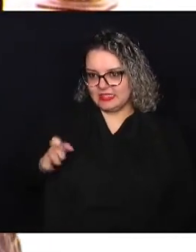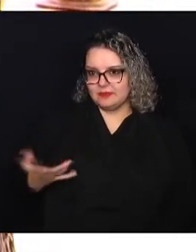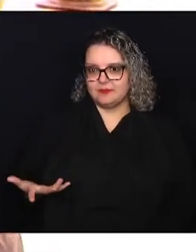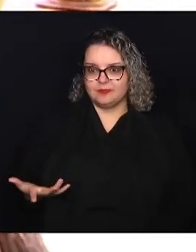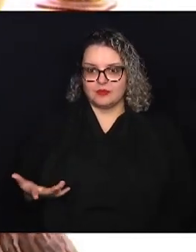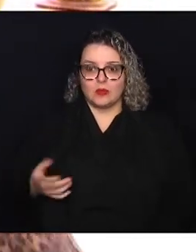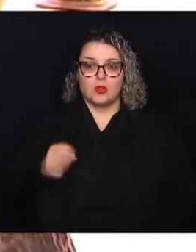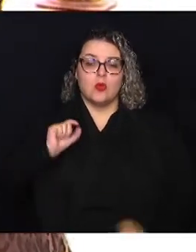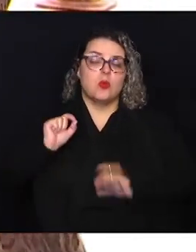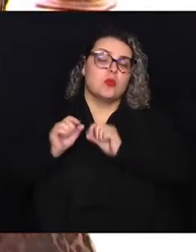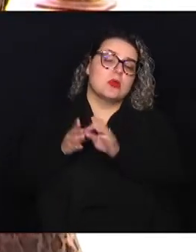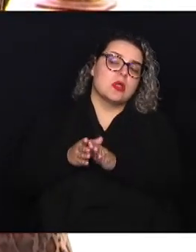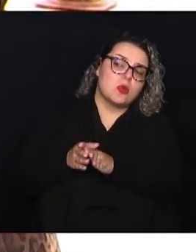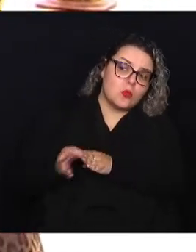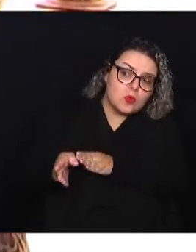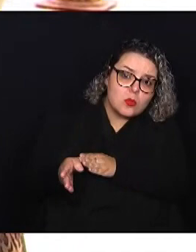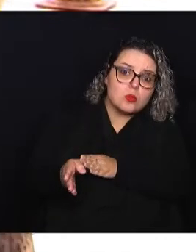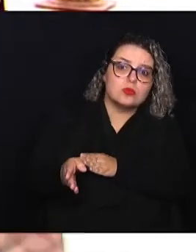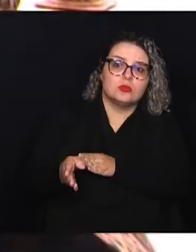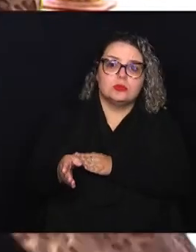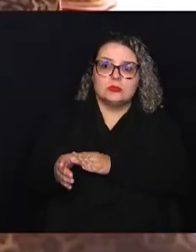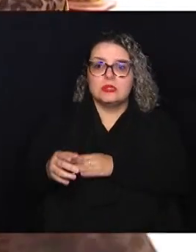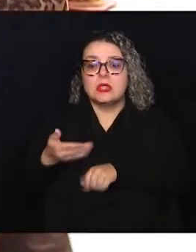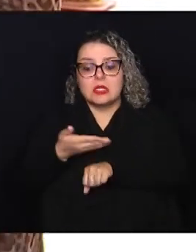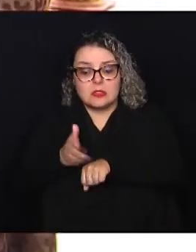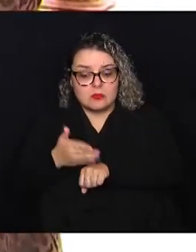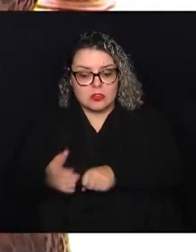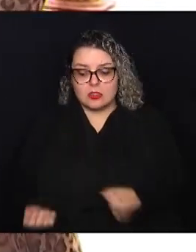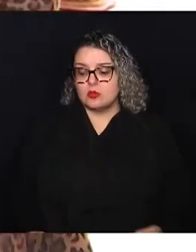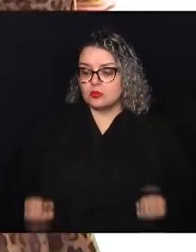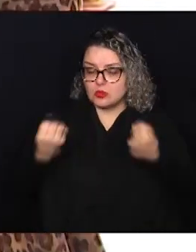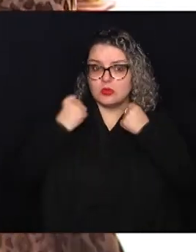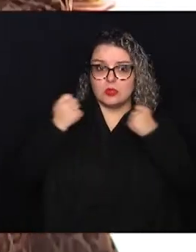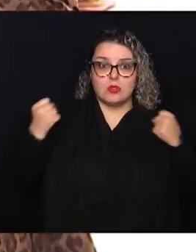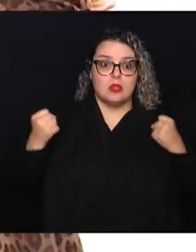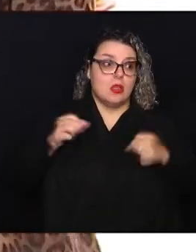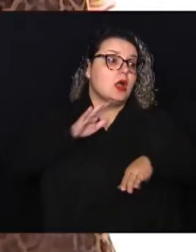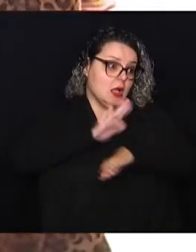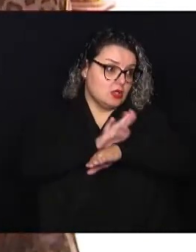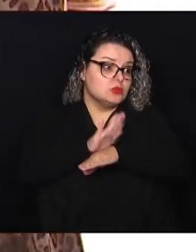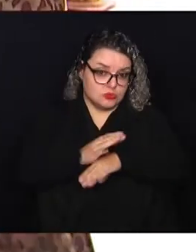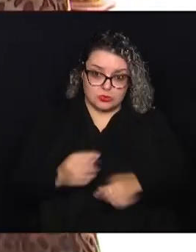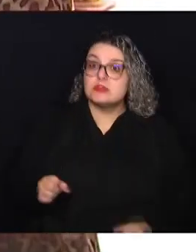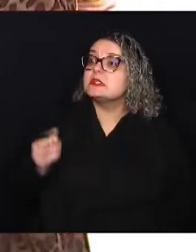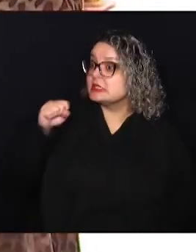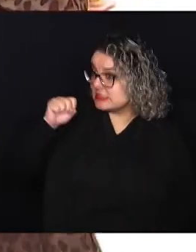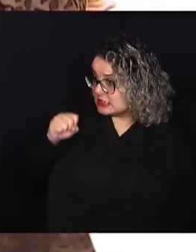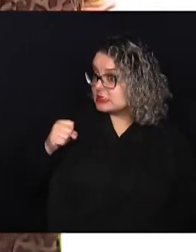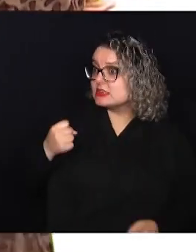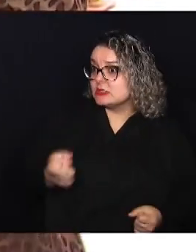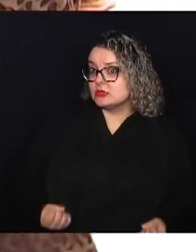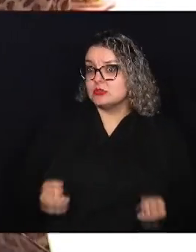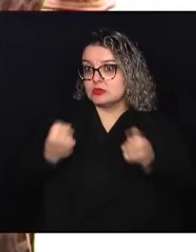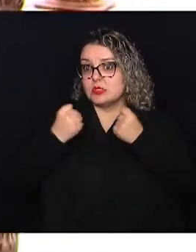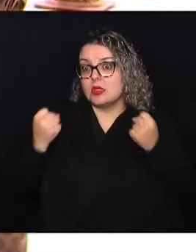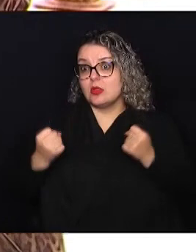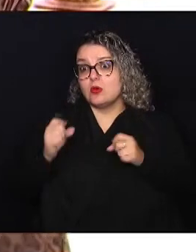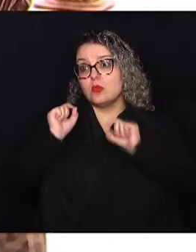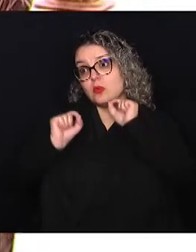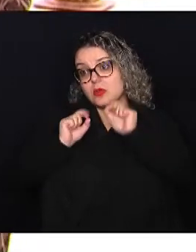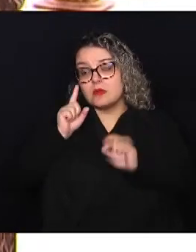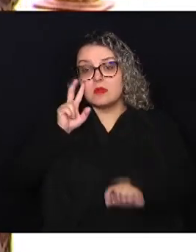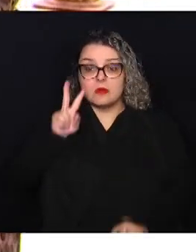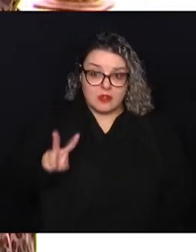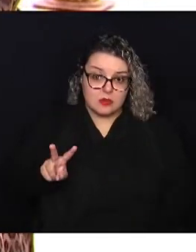é que a gente tente ter uma vida mais saudável, que pratique esportes. O esporte ajuda bem. Exato. O que a gente vê é que quando as